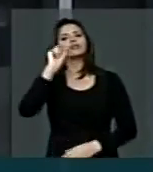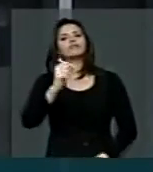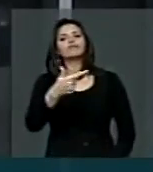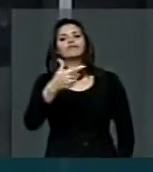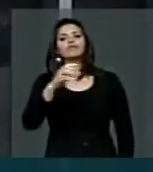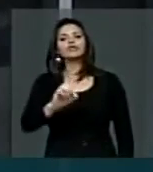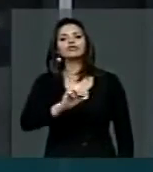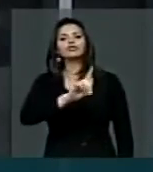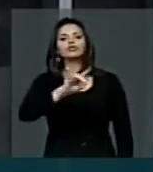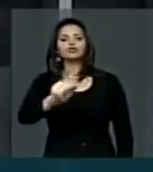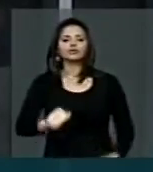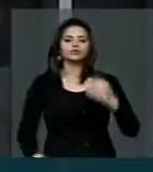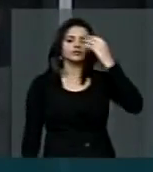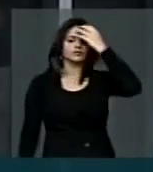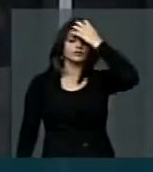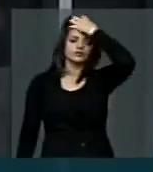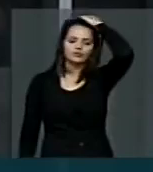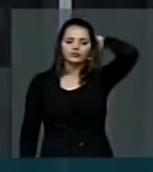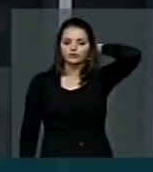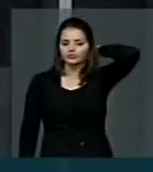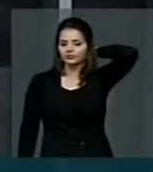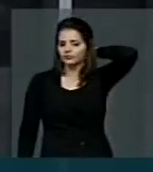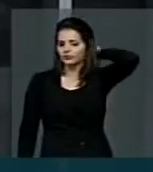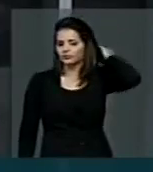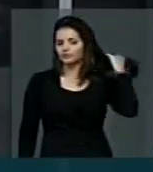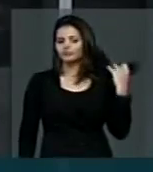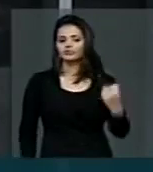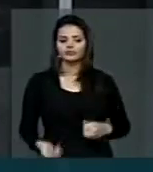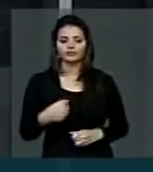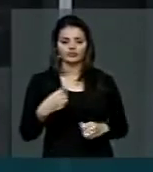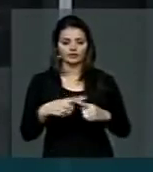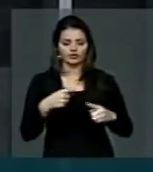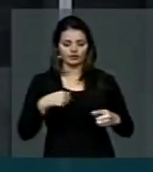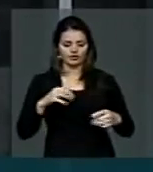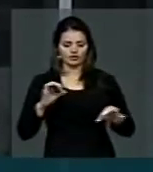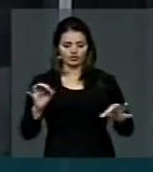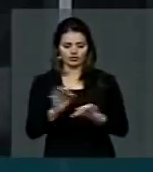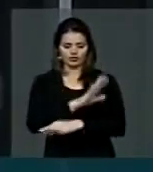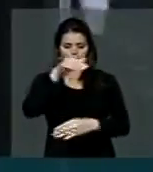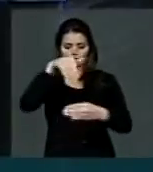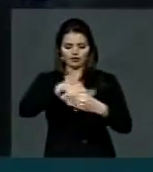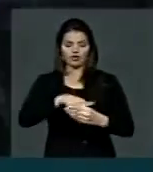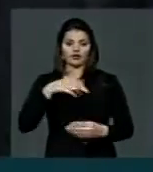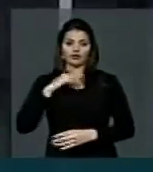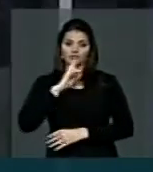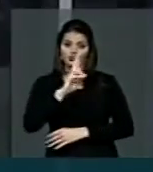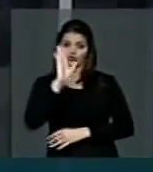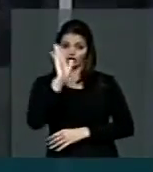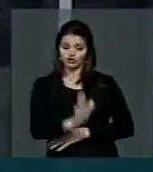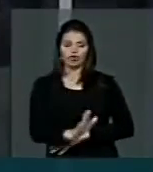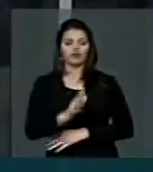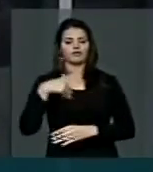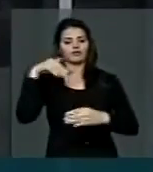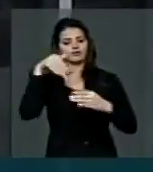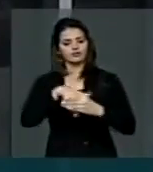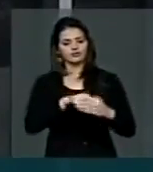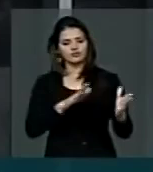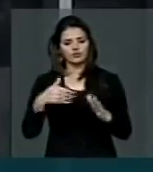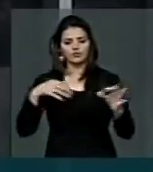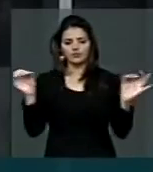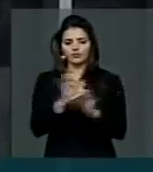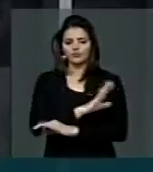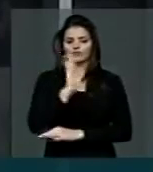dias em 20 dias após o resultado infinitivo das eleições